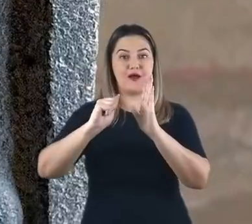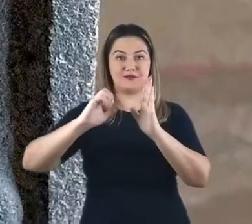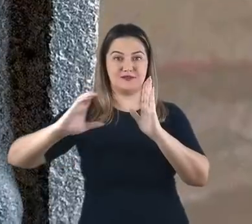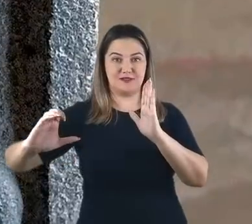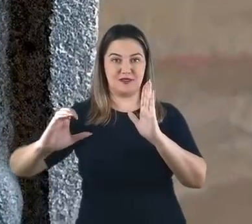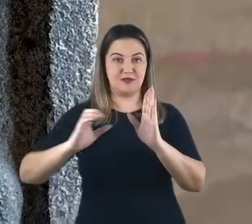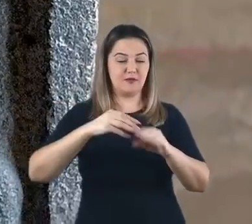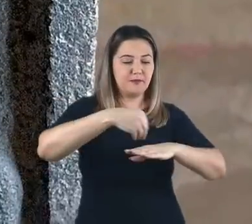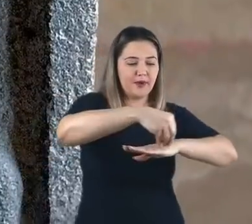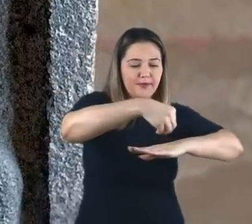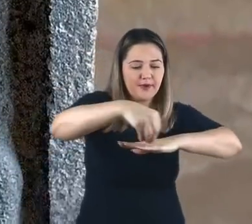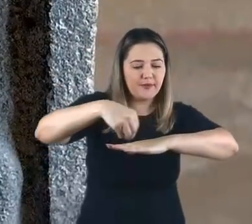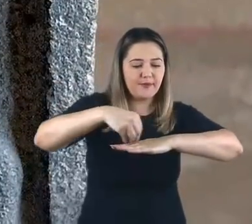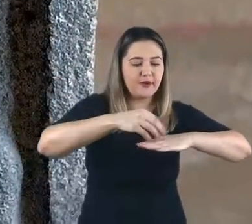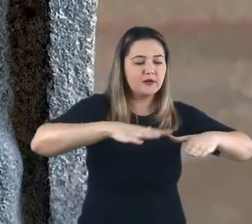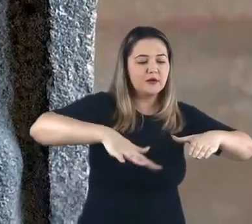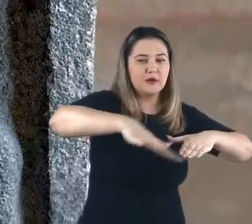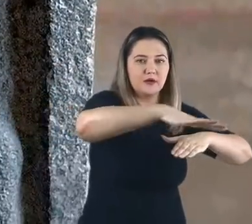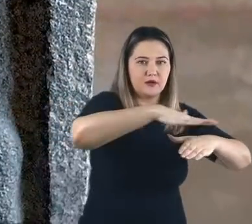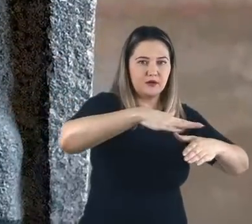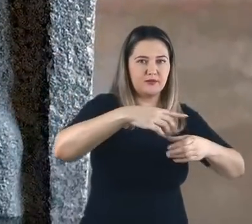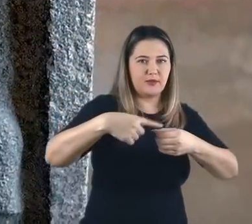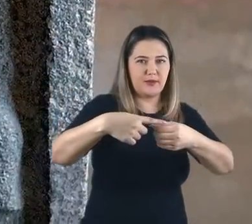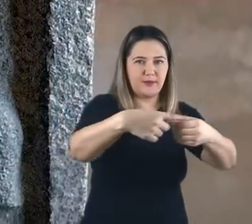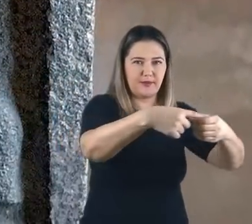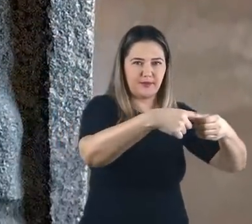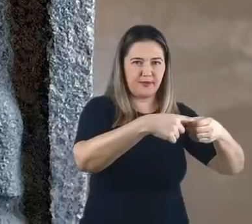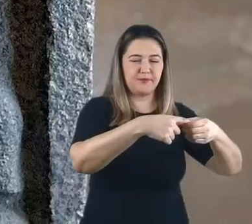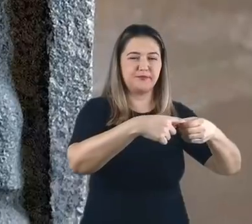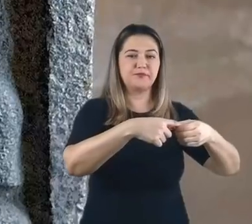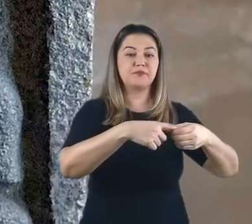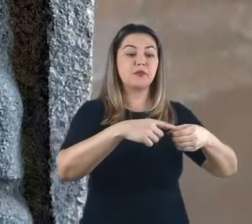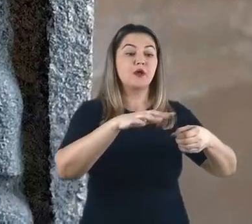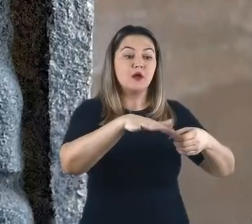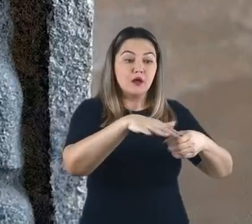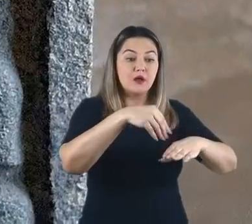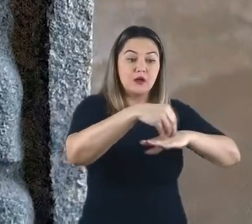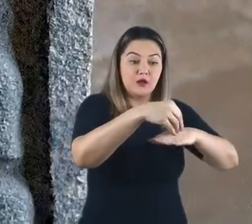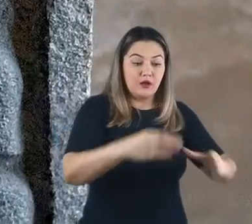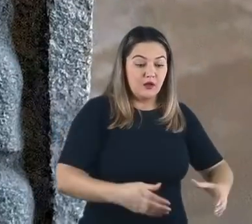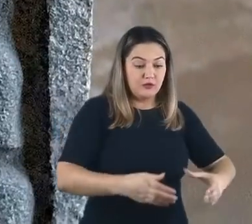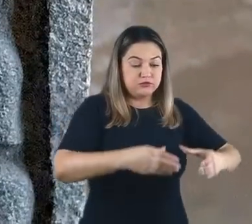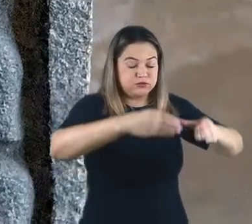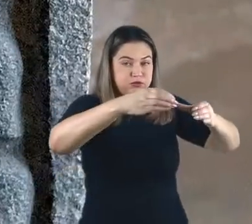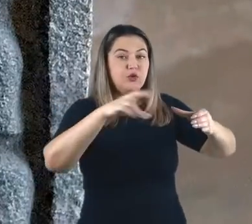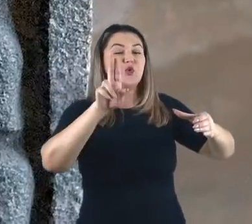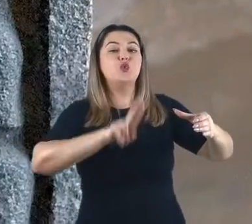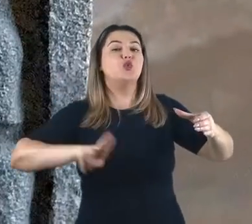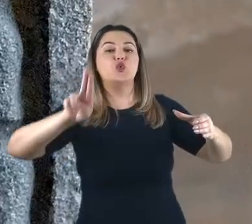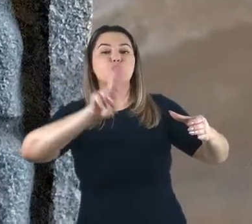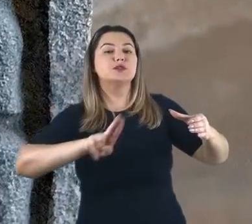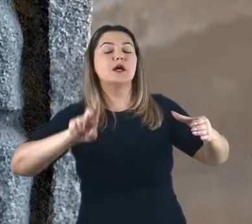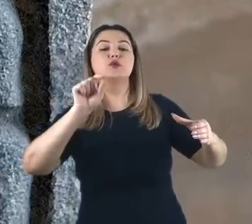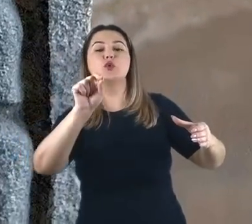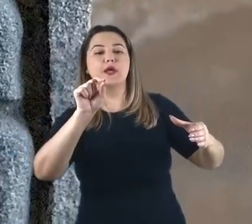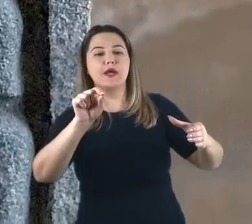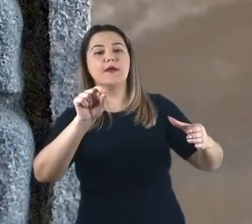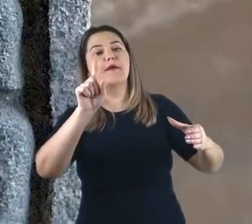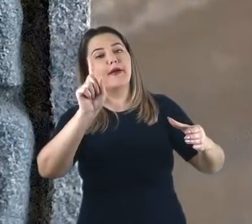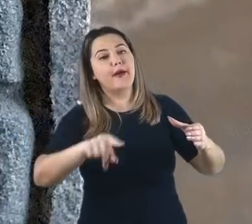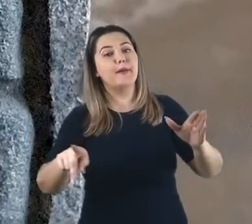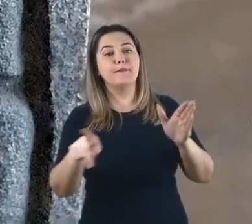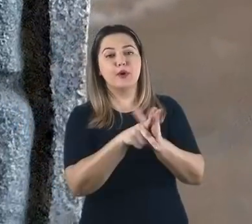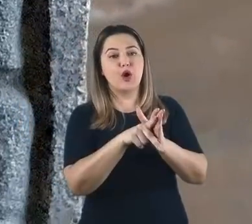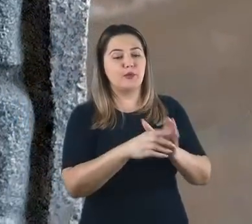descoberta perto de Neirabe, na circunvizinhança de Alepo. Esta palavra tselem era usada ali para